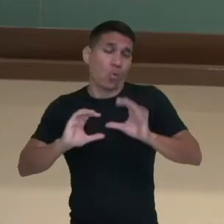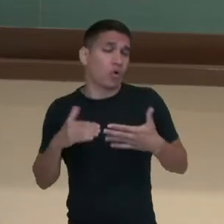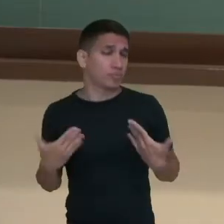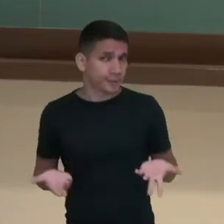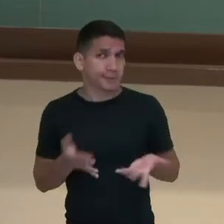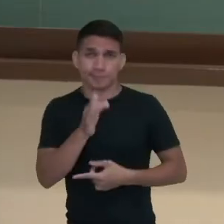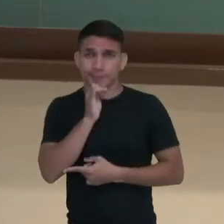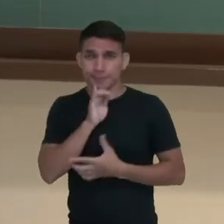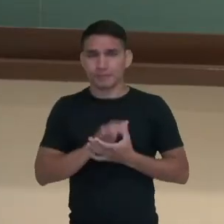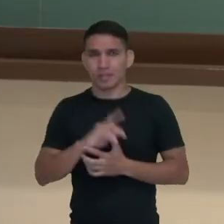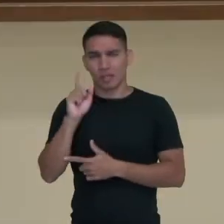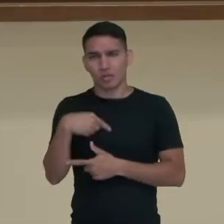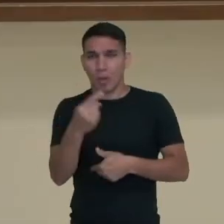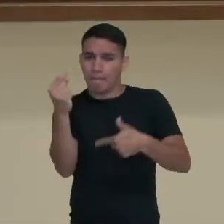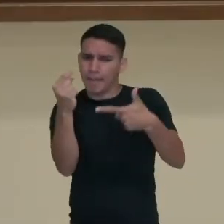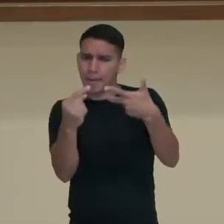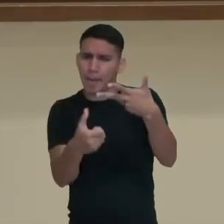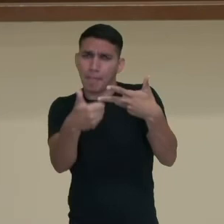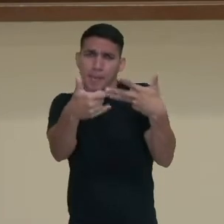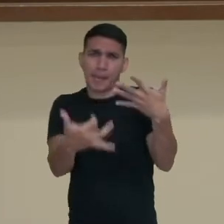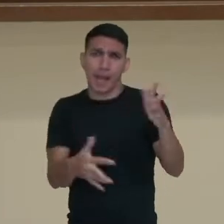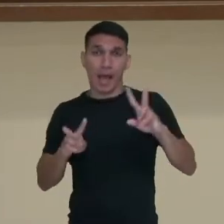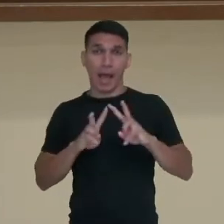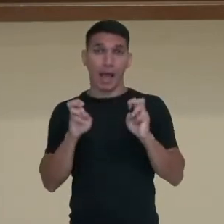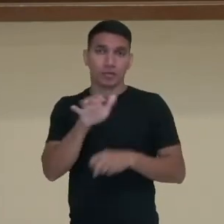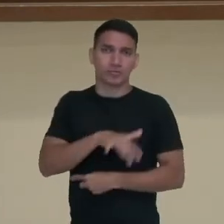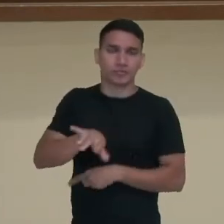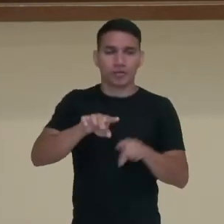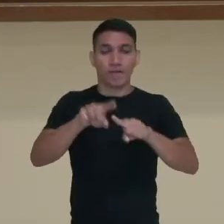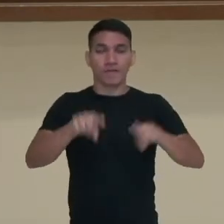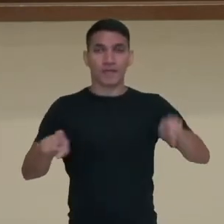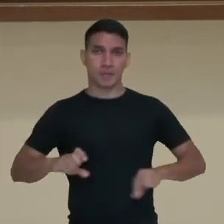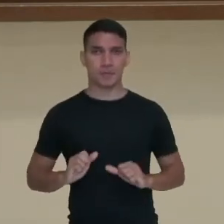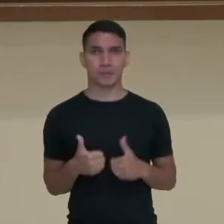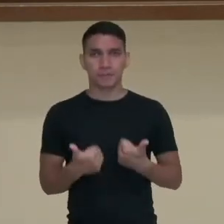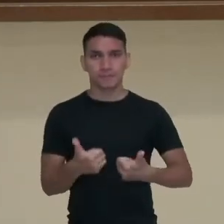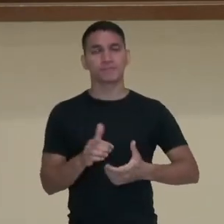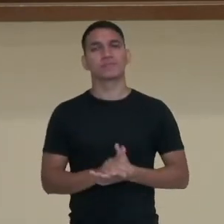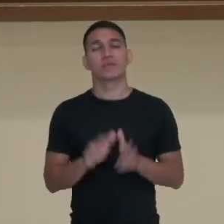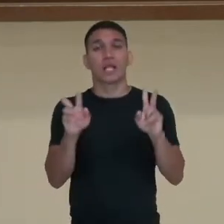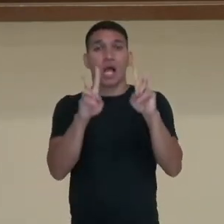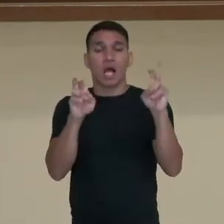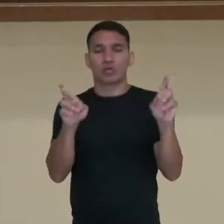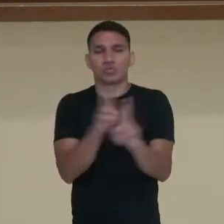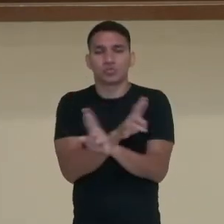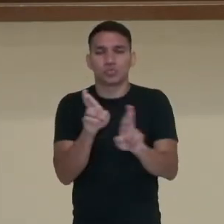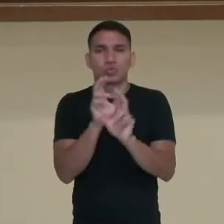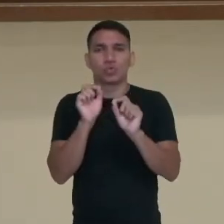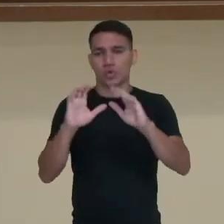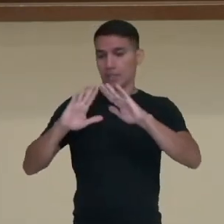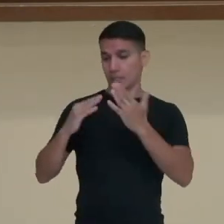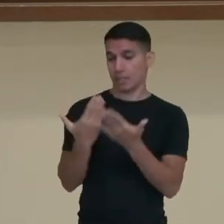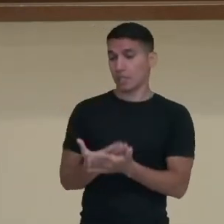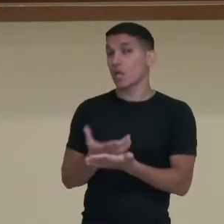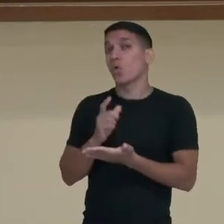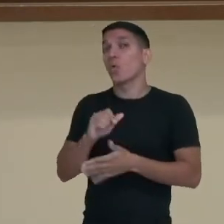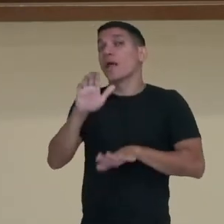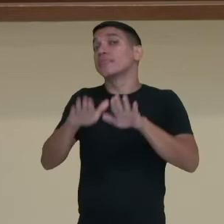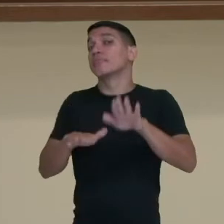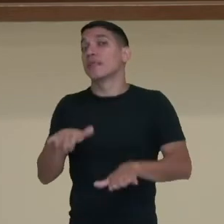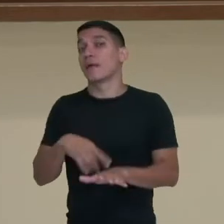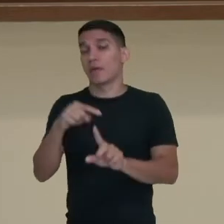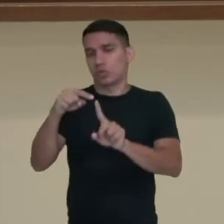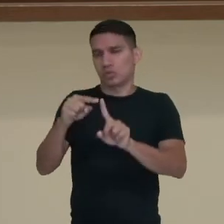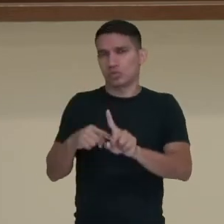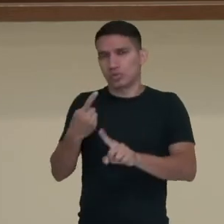né? Então, vamos comentar um pouquinho sobre essa questão das variantes, certo? Com relação à escolaridade, dependendo do